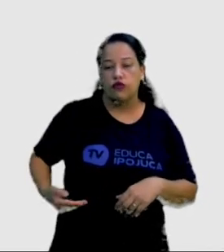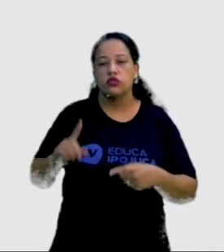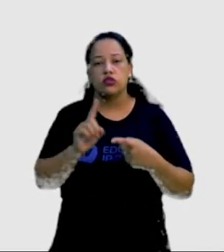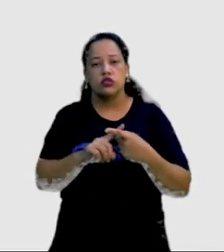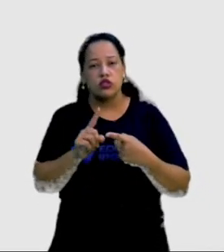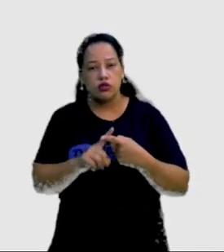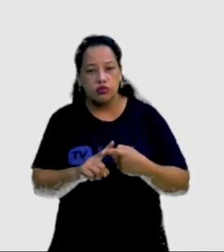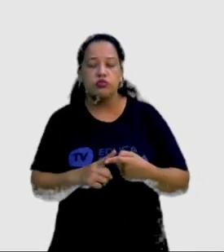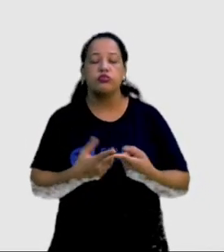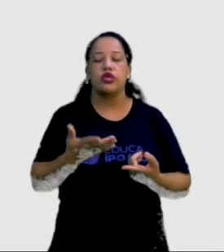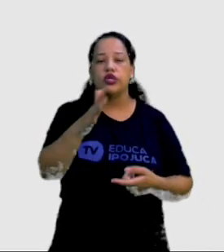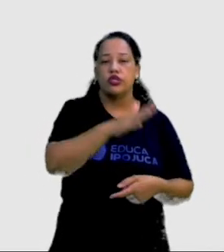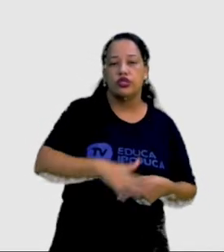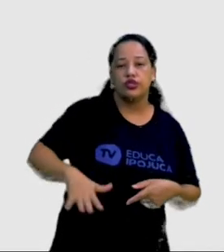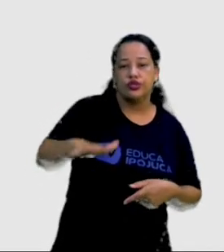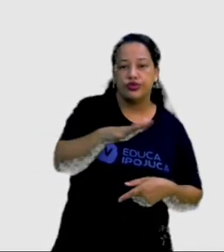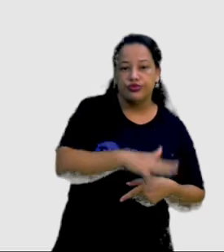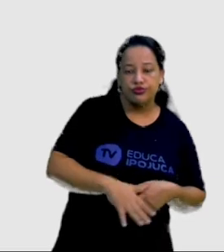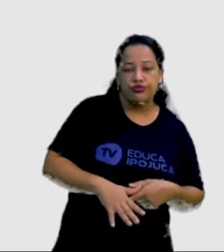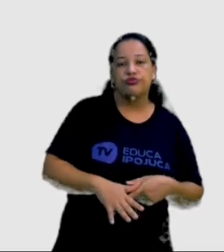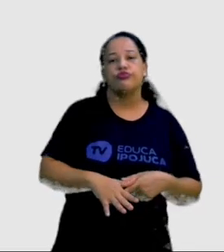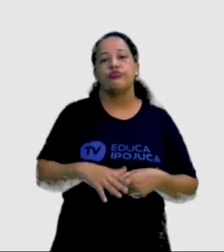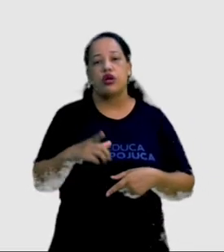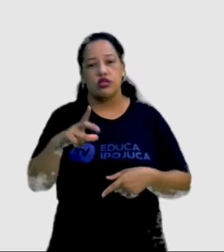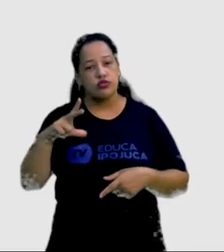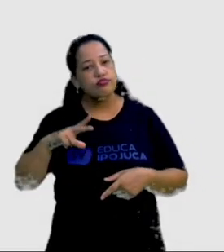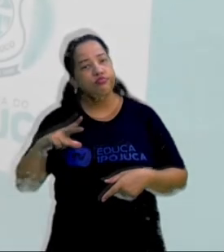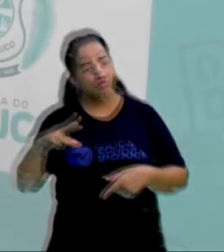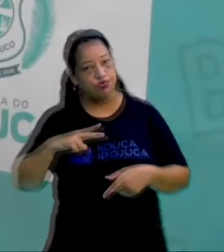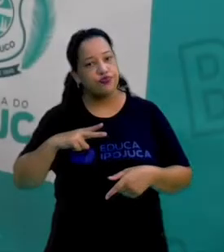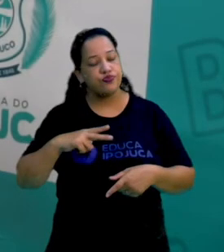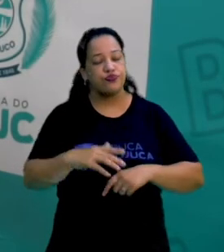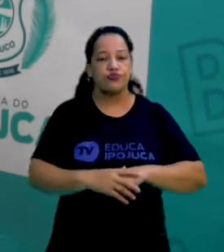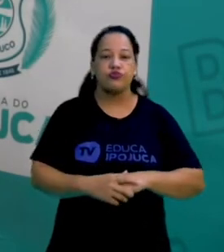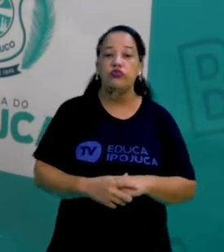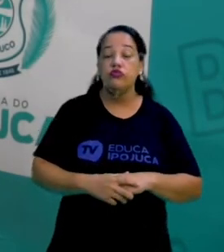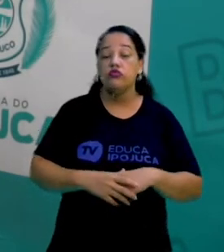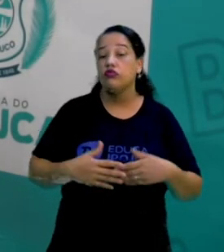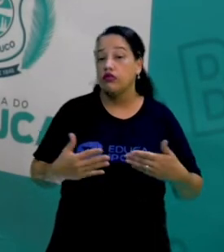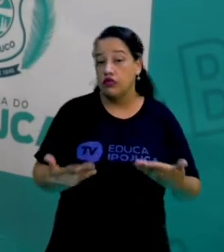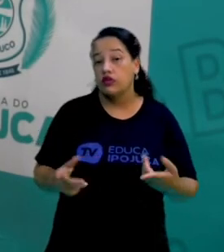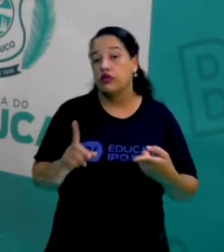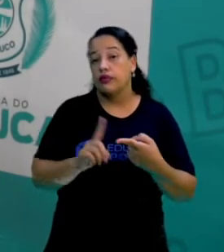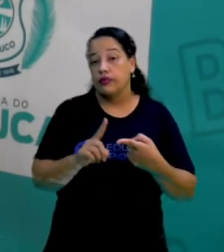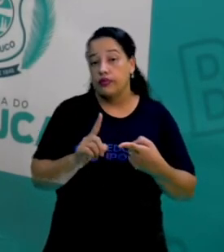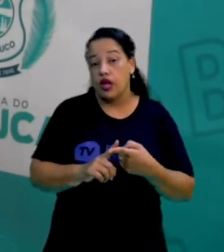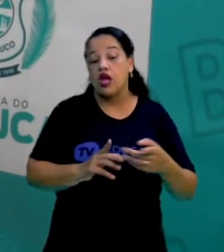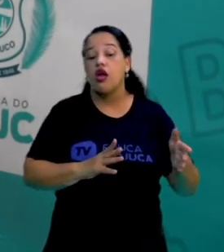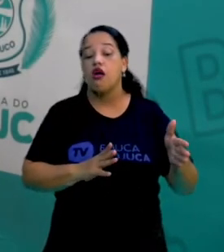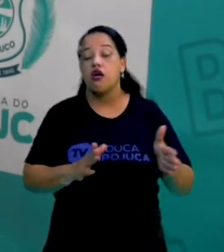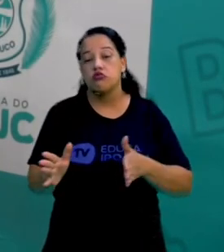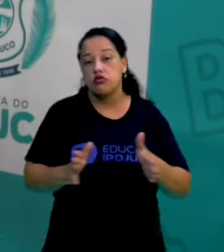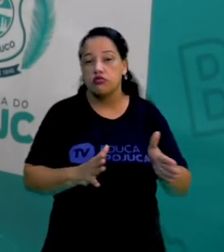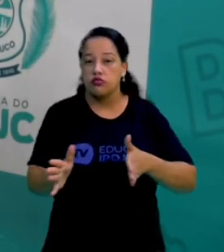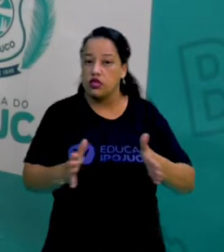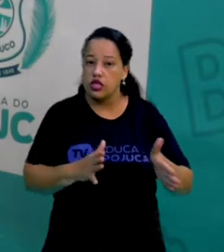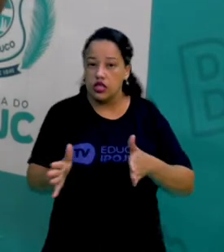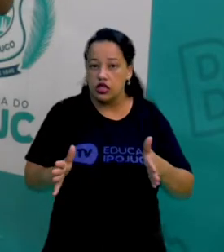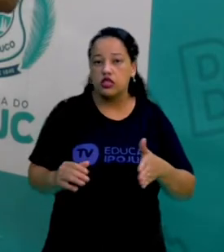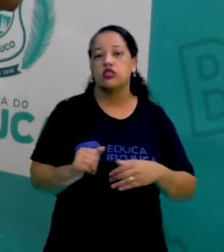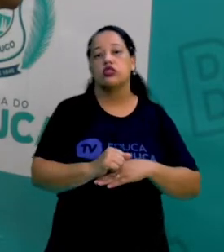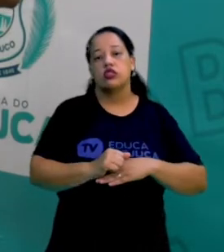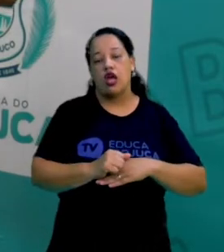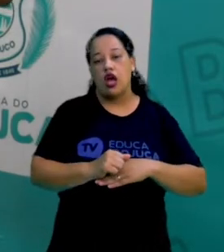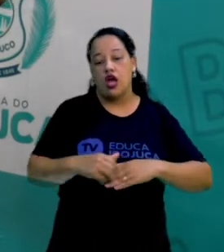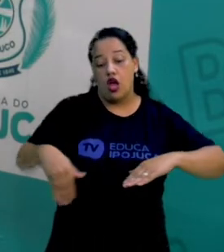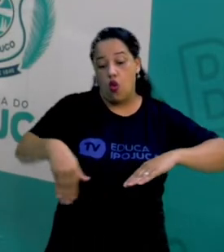coletivos geridos pela iniciativa privada, além da acessibilidade em calçadas